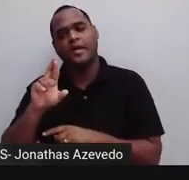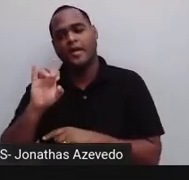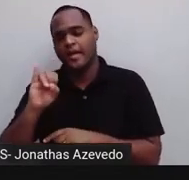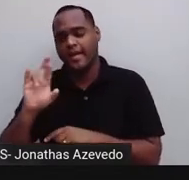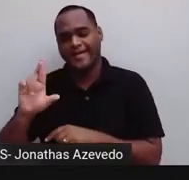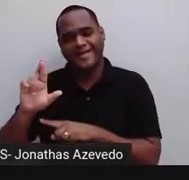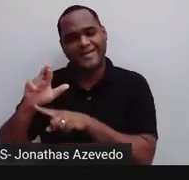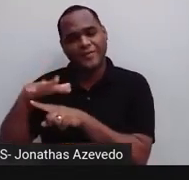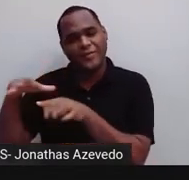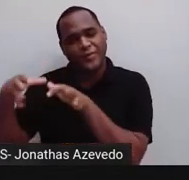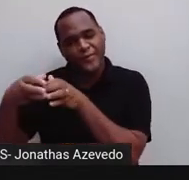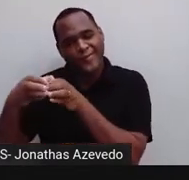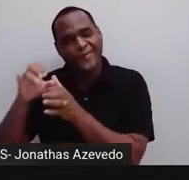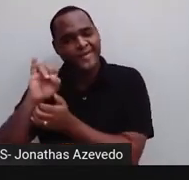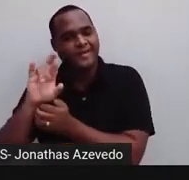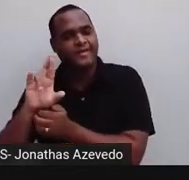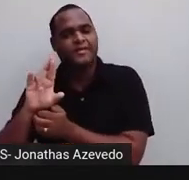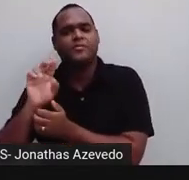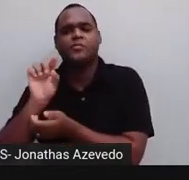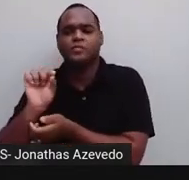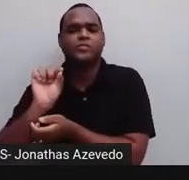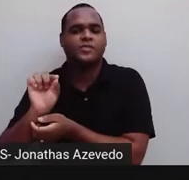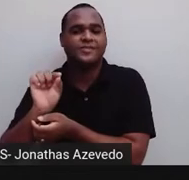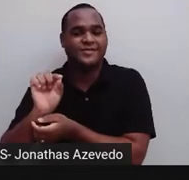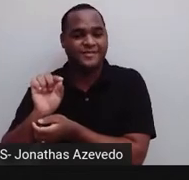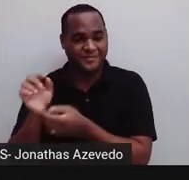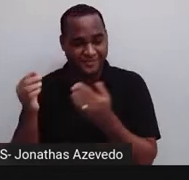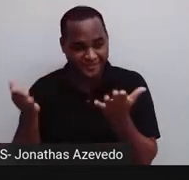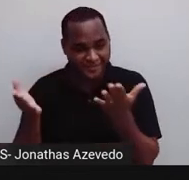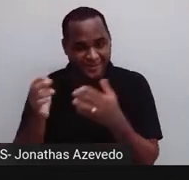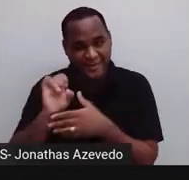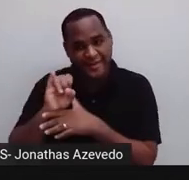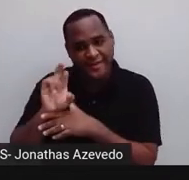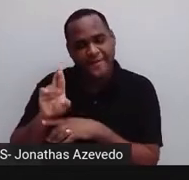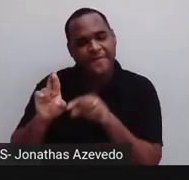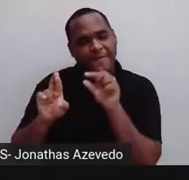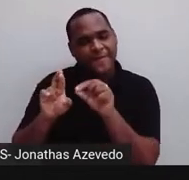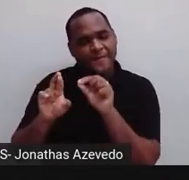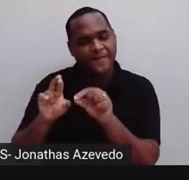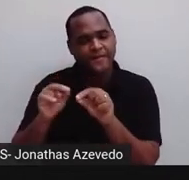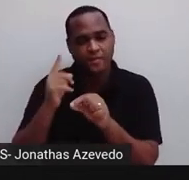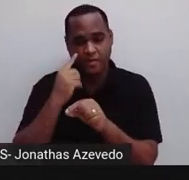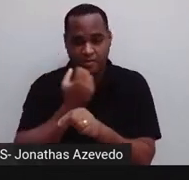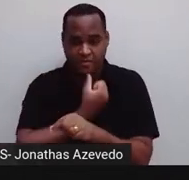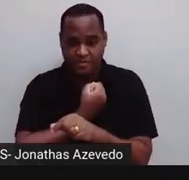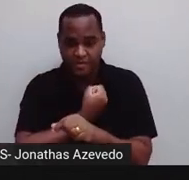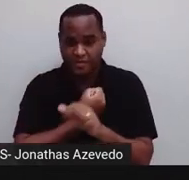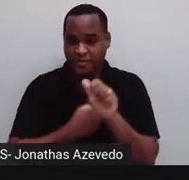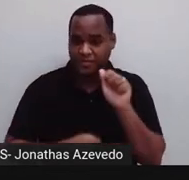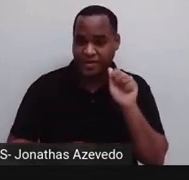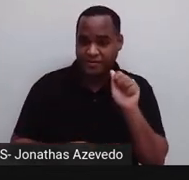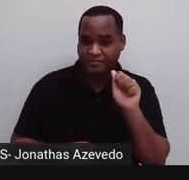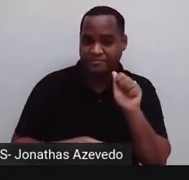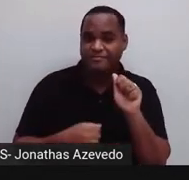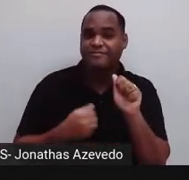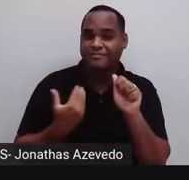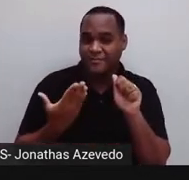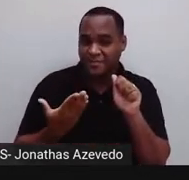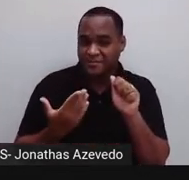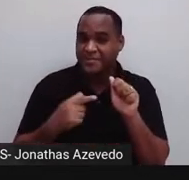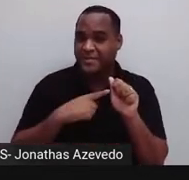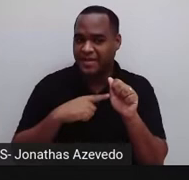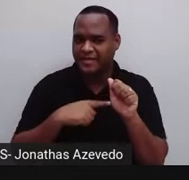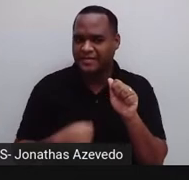isso por aqui, tá bom? Então, o número irracional é o que está no item A um negativo ou menos um